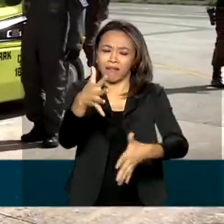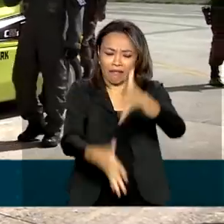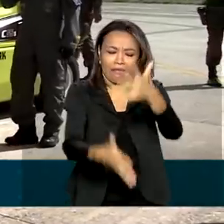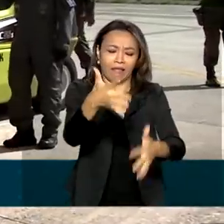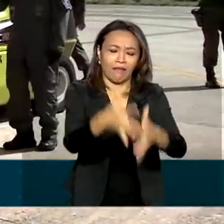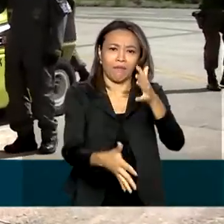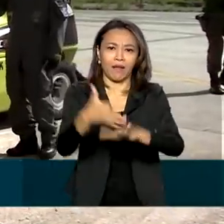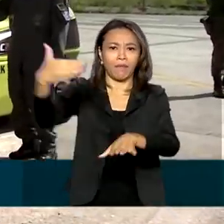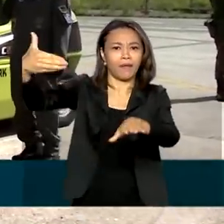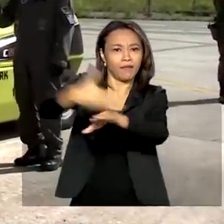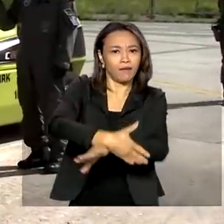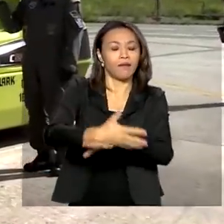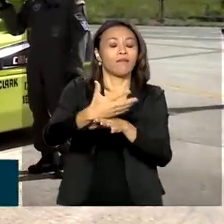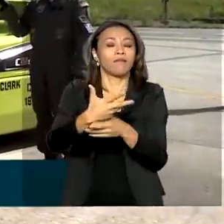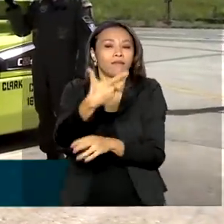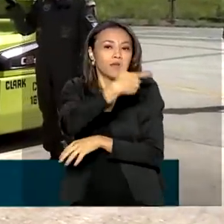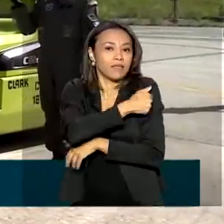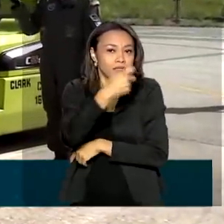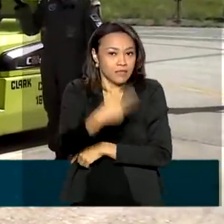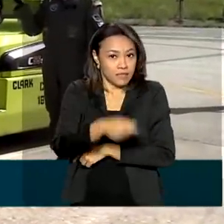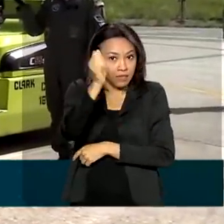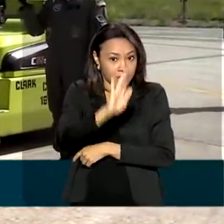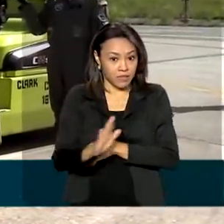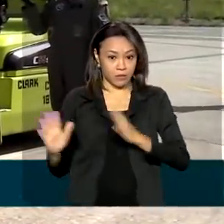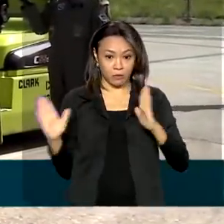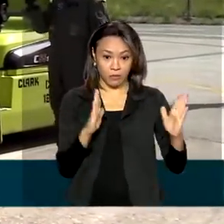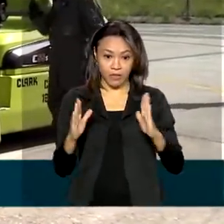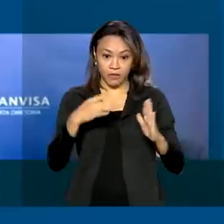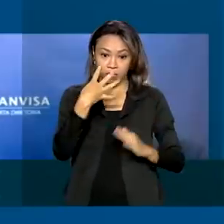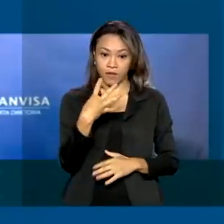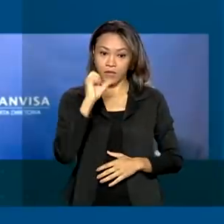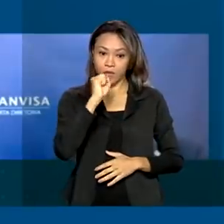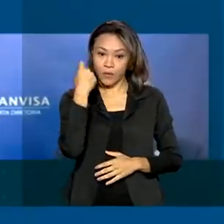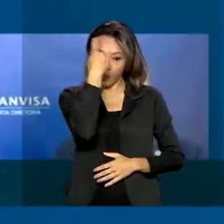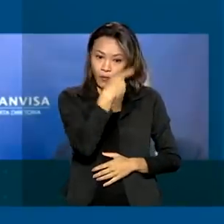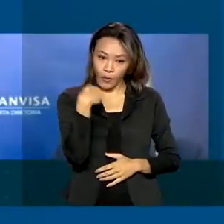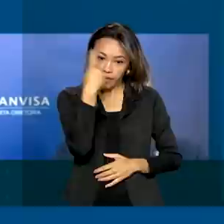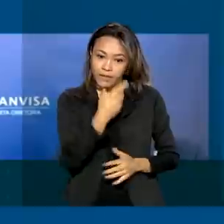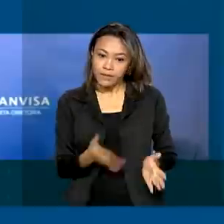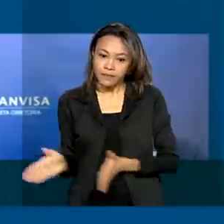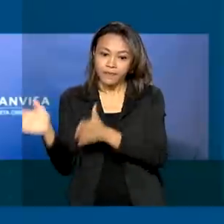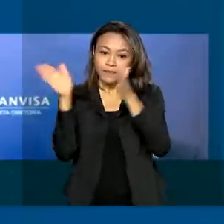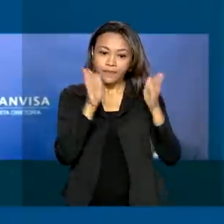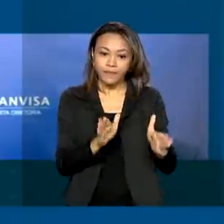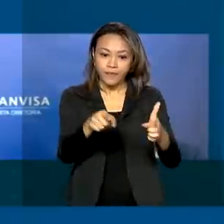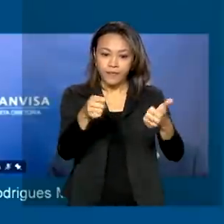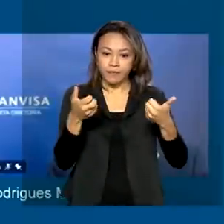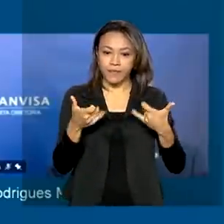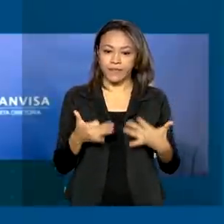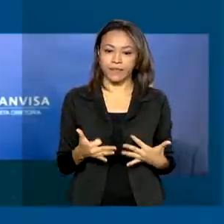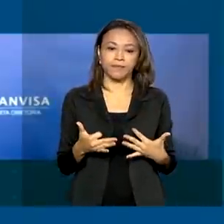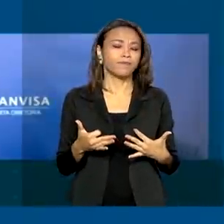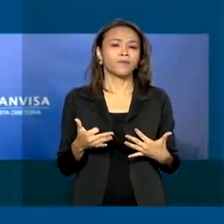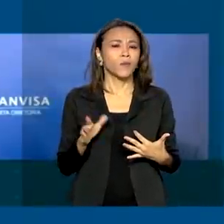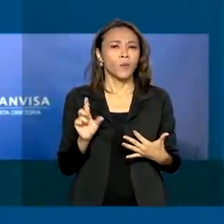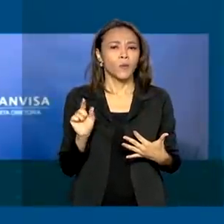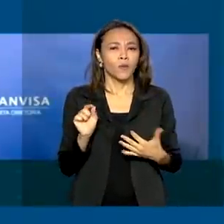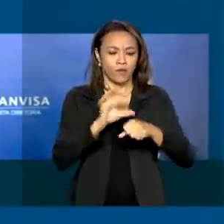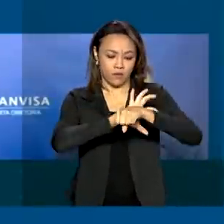entrada da vacina no país em até 48 horas. Uma pandemia aqui neste país,